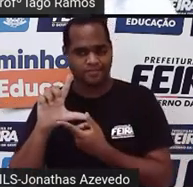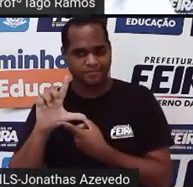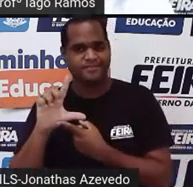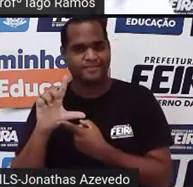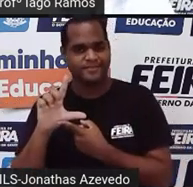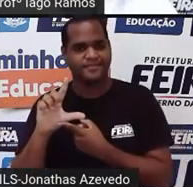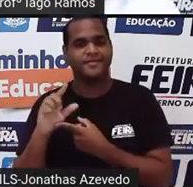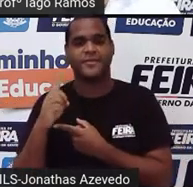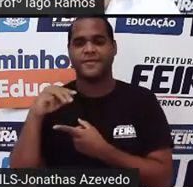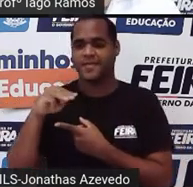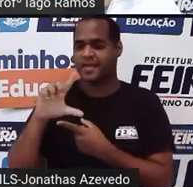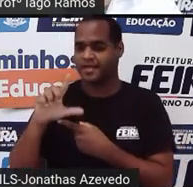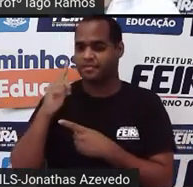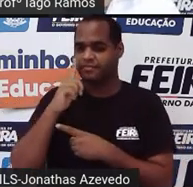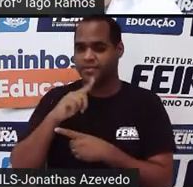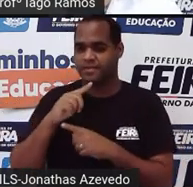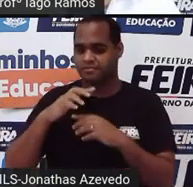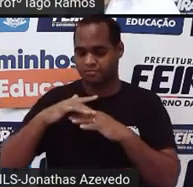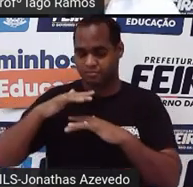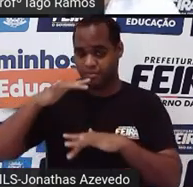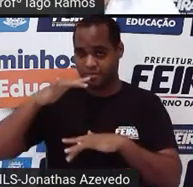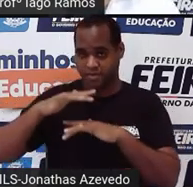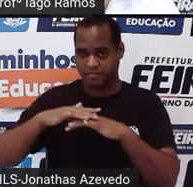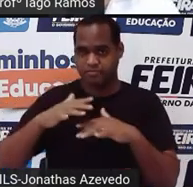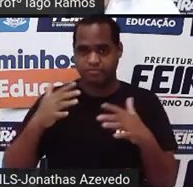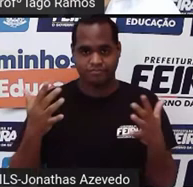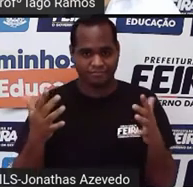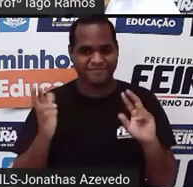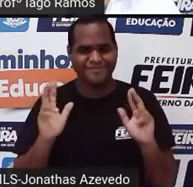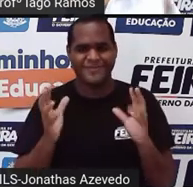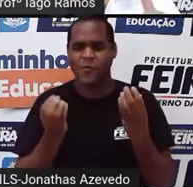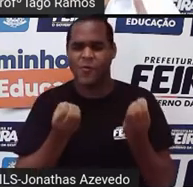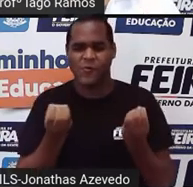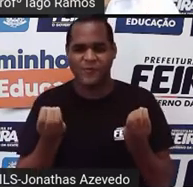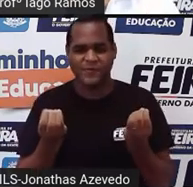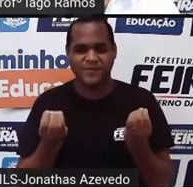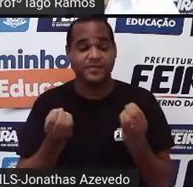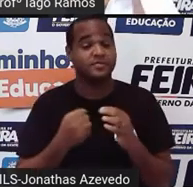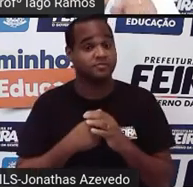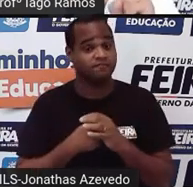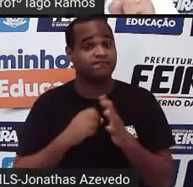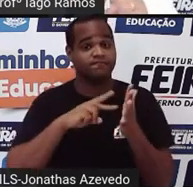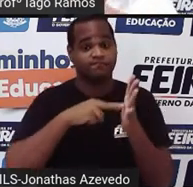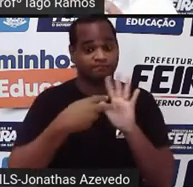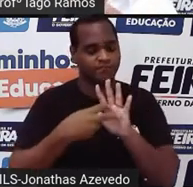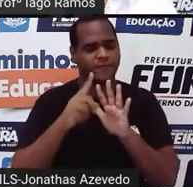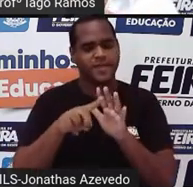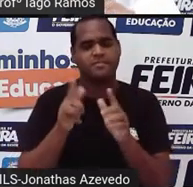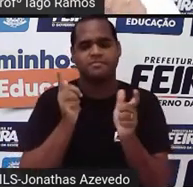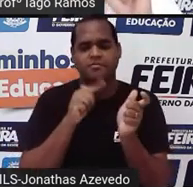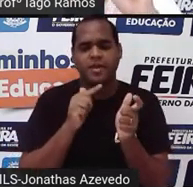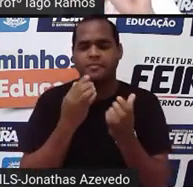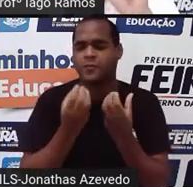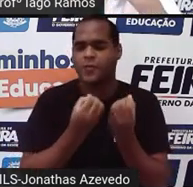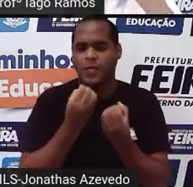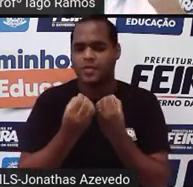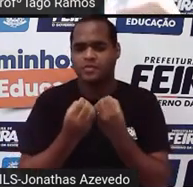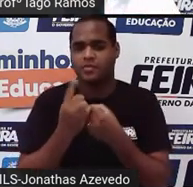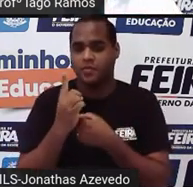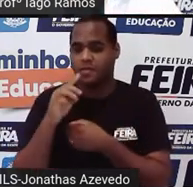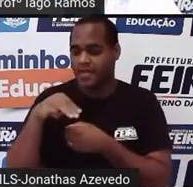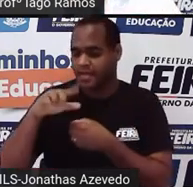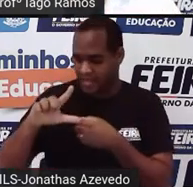que é uma unidade de capacidade. Como assim, professor? Significa que se você pegar um